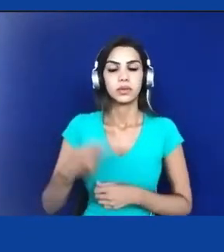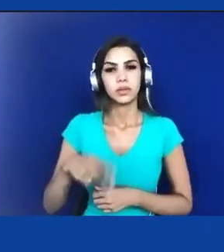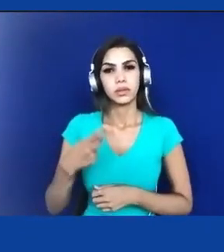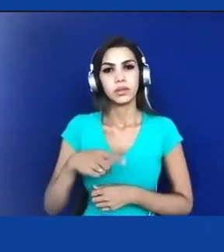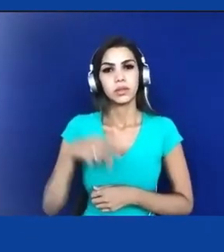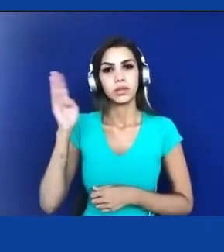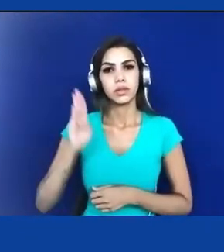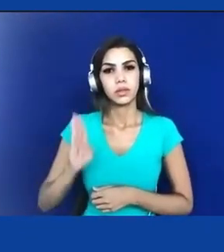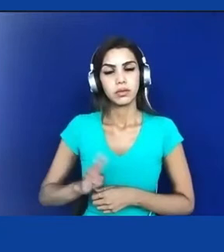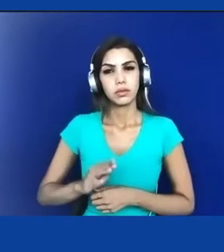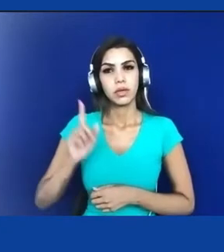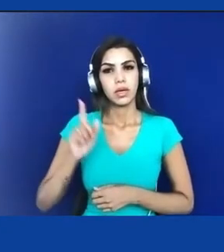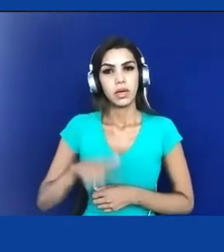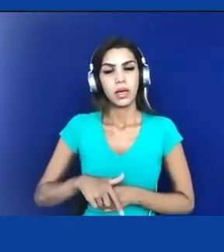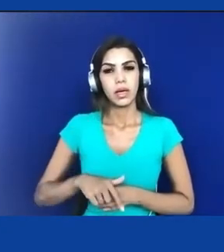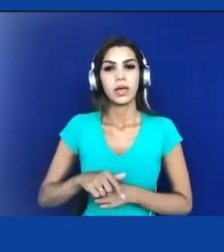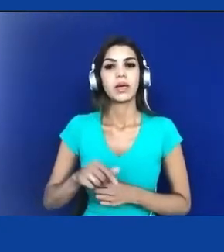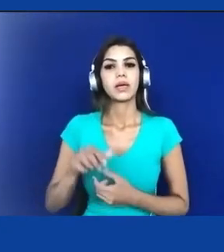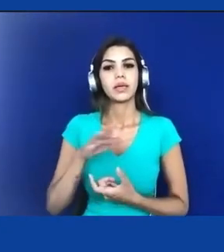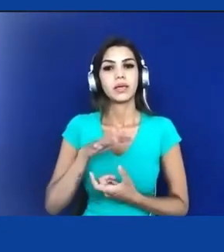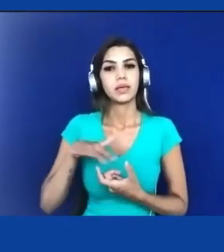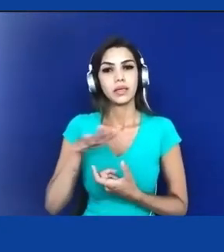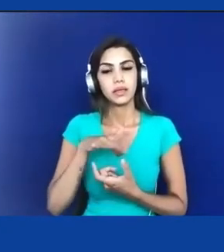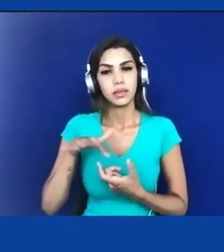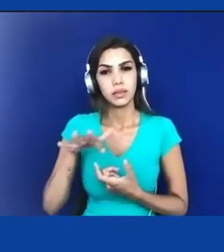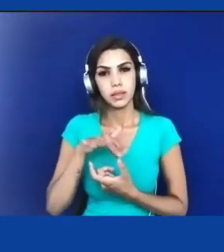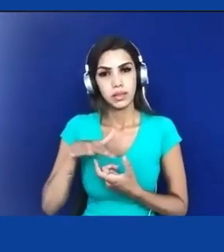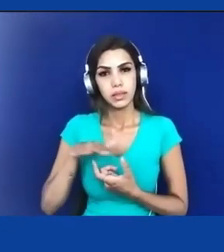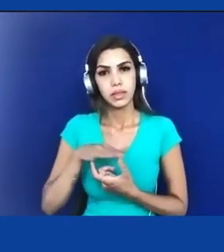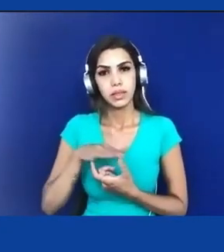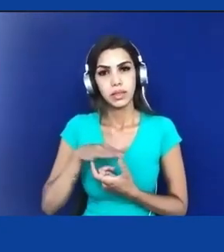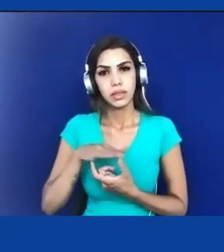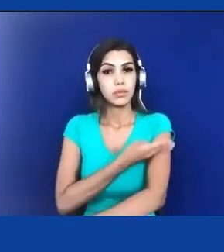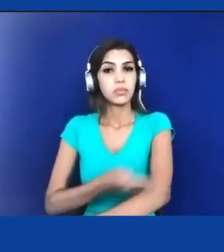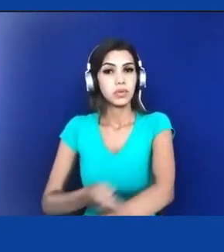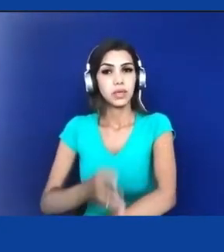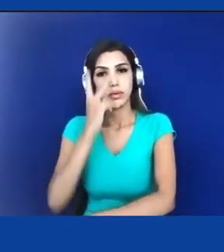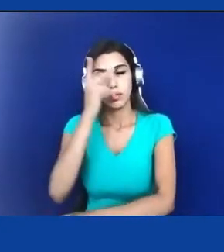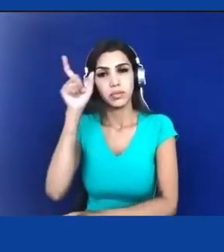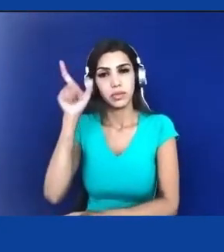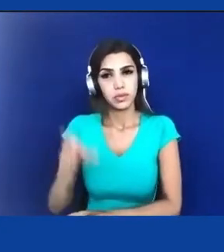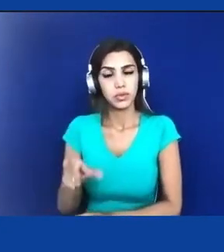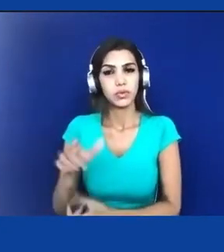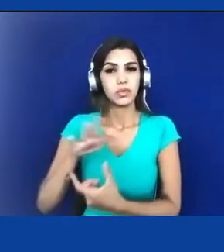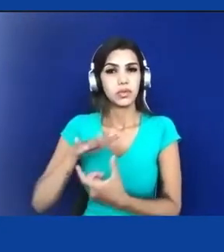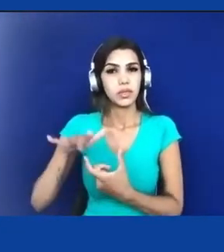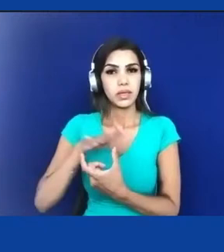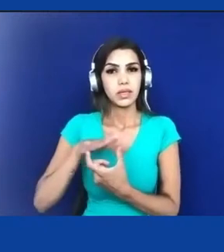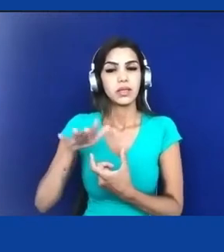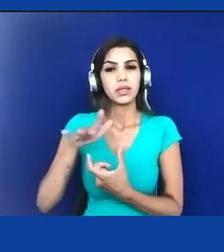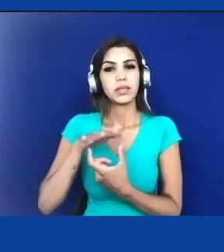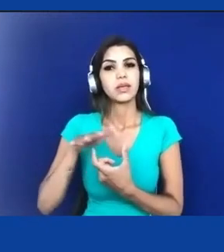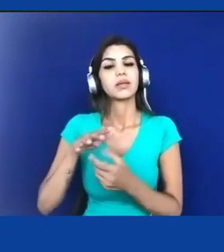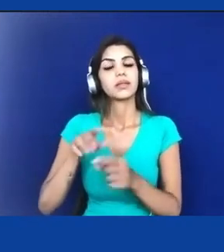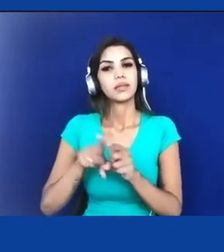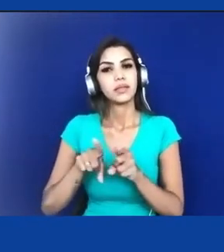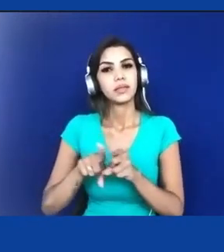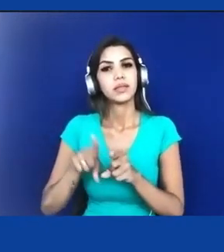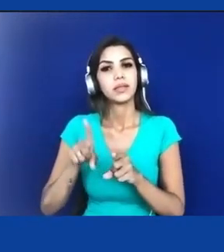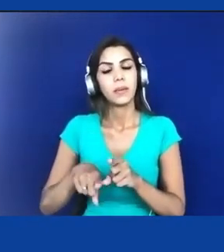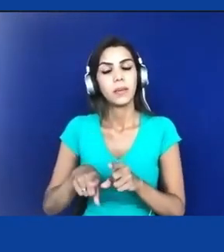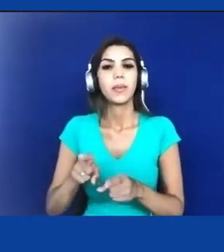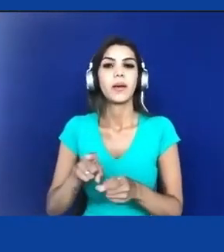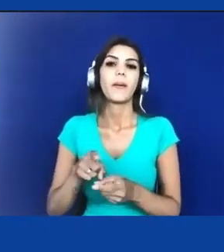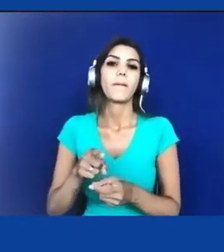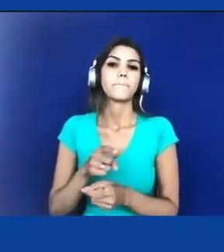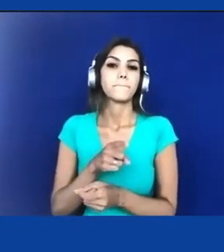masculina e de viés conservador, é bom destacar isso, mas que sempre colocou e disputou o lugar, o papel